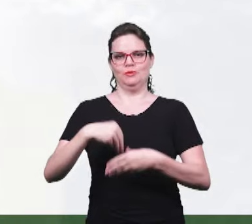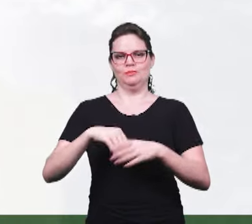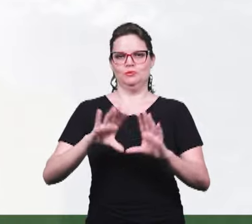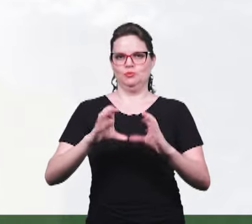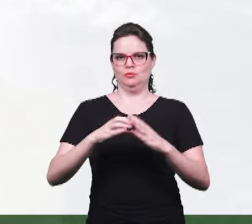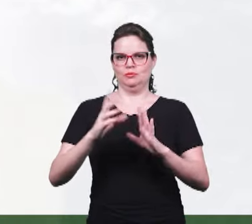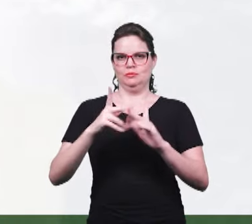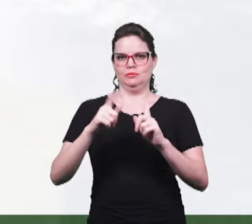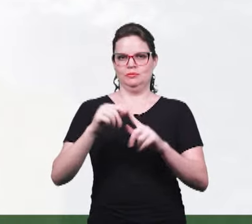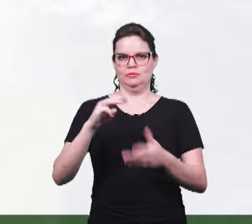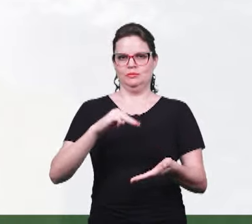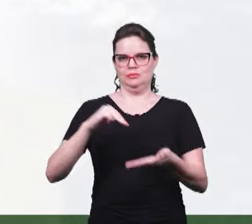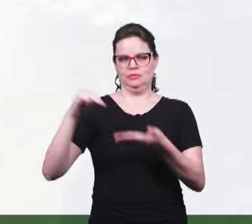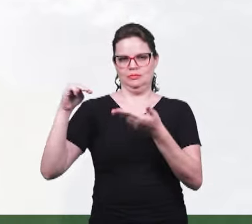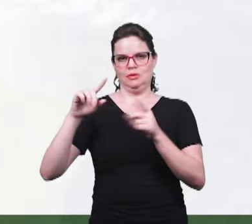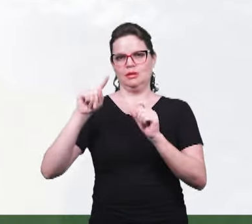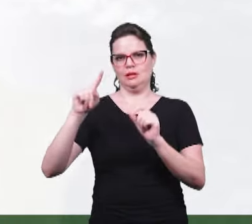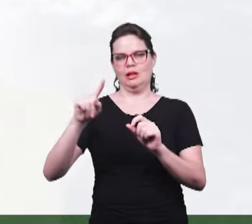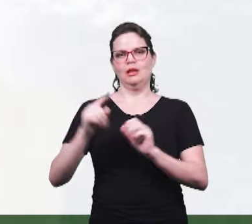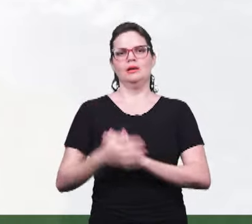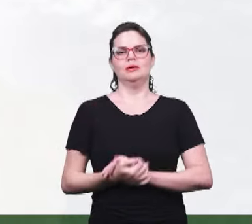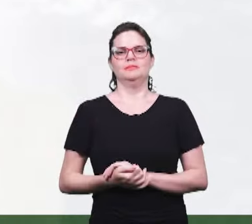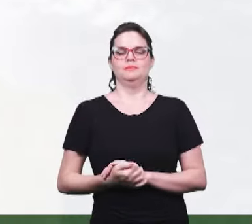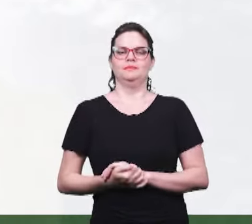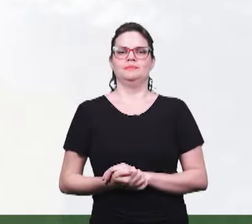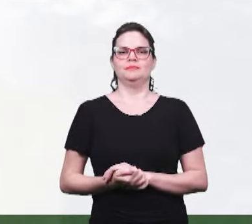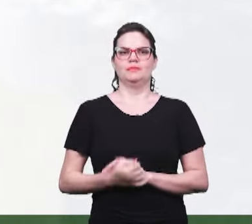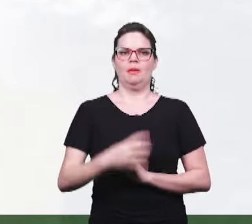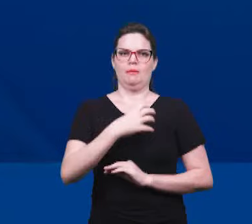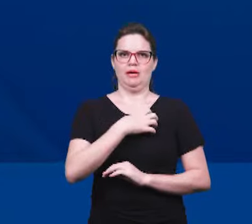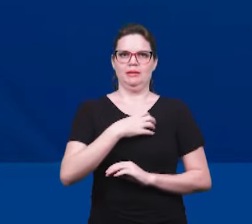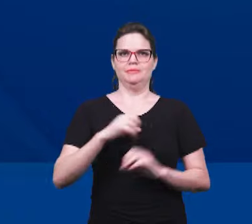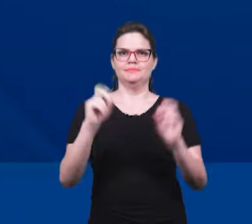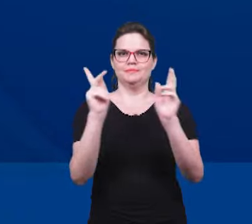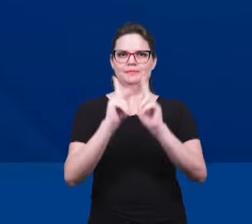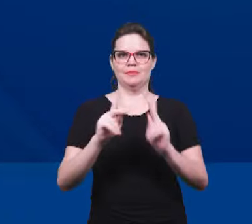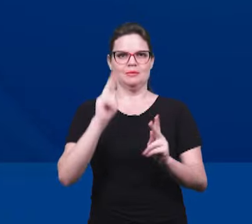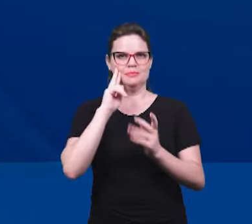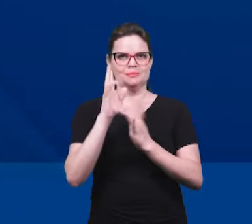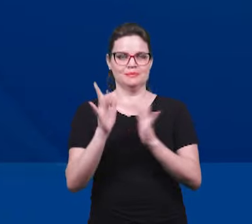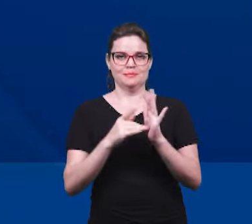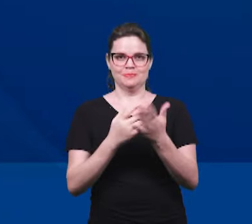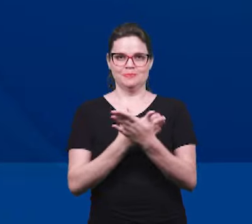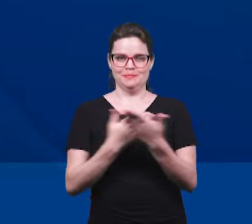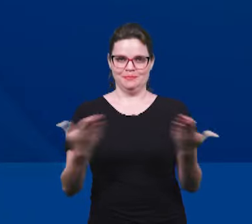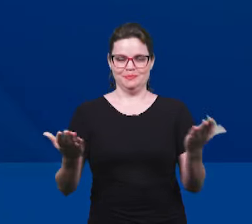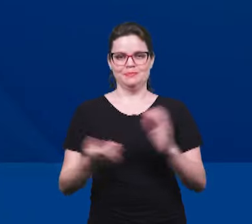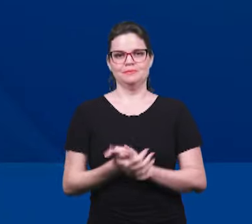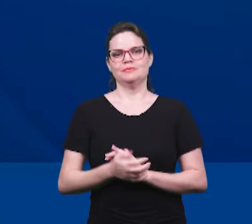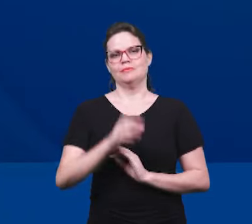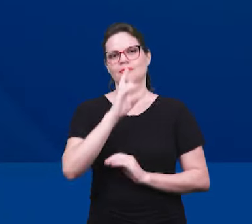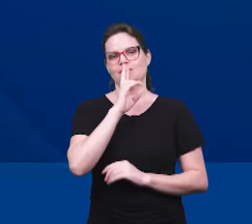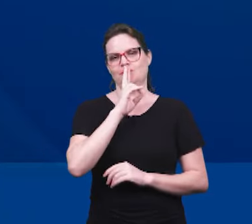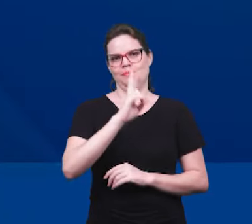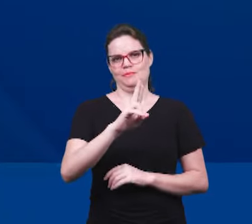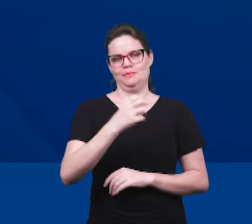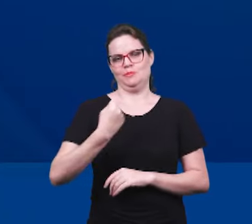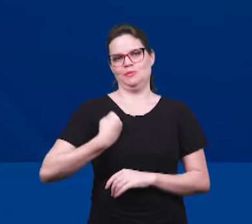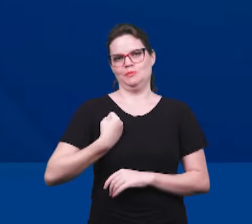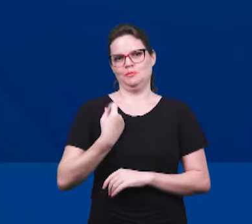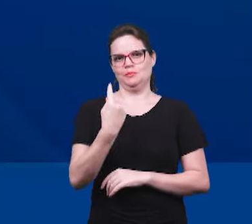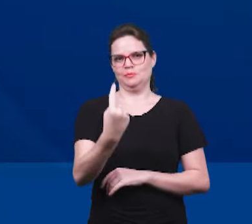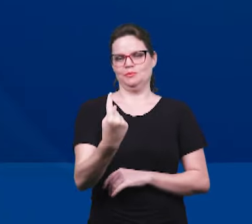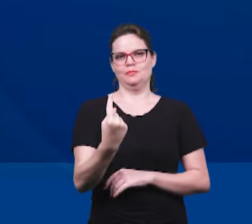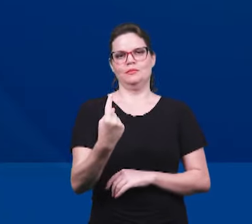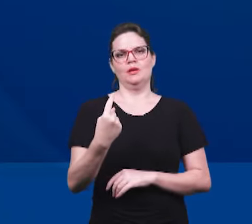de jovens da nossa igreja lá em Porto Seguro. Irmã Luíze, a paz do Senhor, irmã. A paz do Senhor Jesus, irmãos. Respondendo a pergunta de número